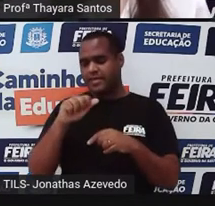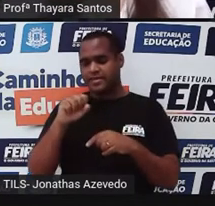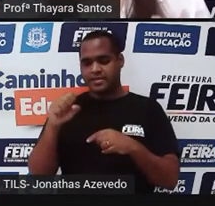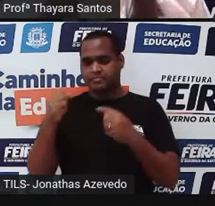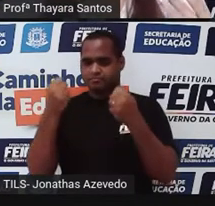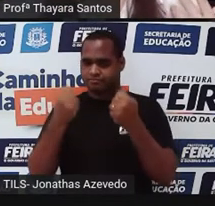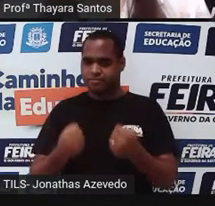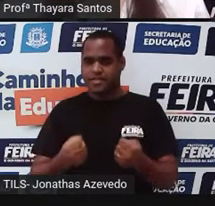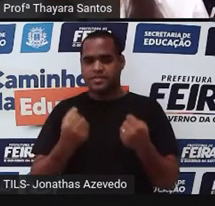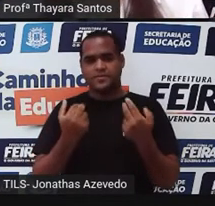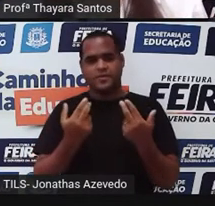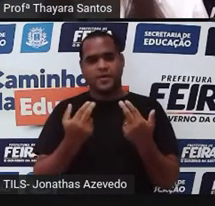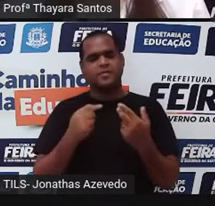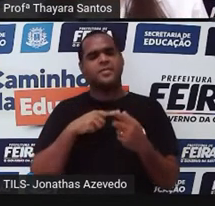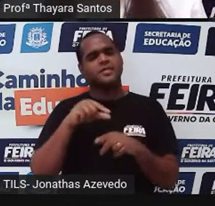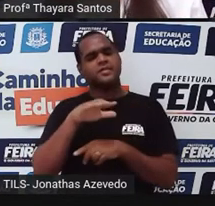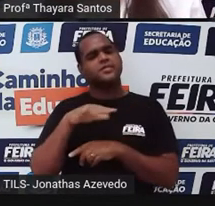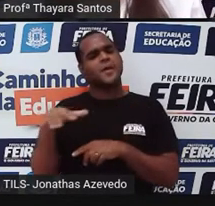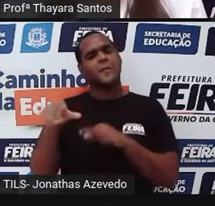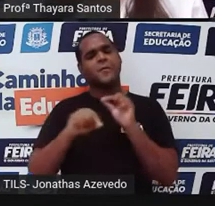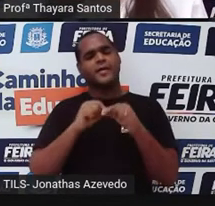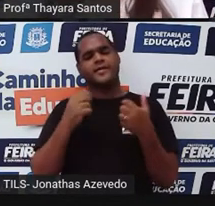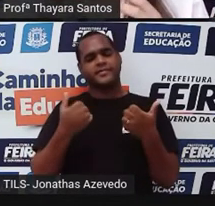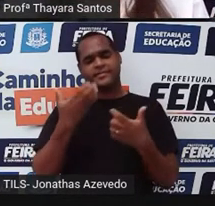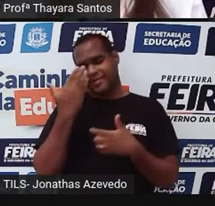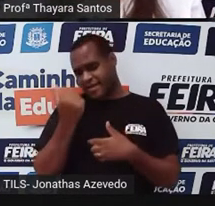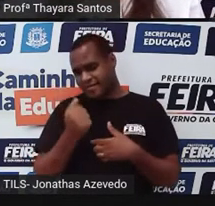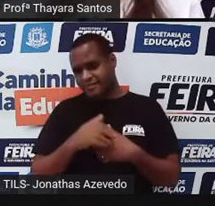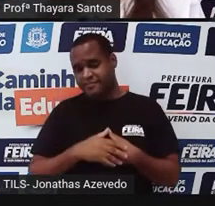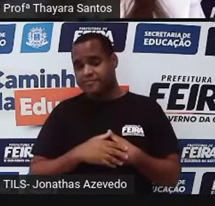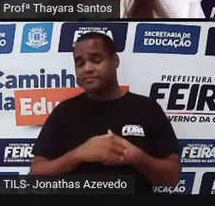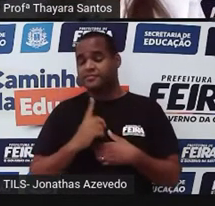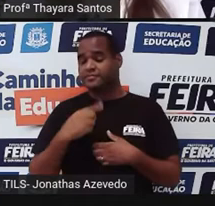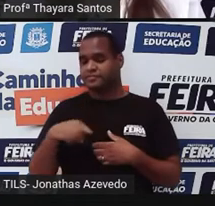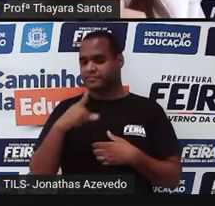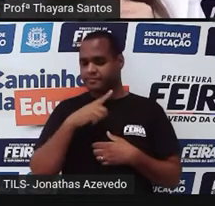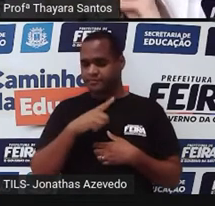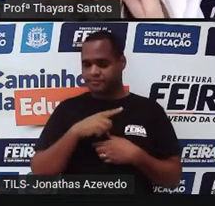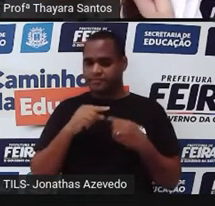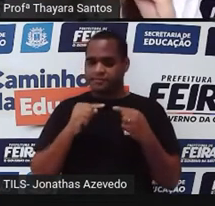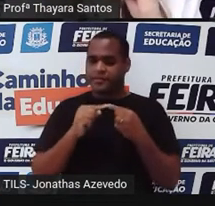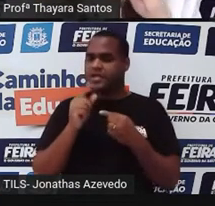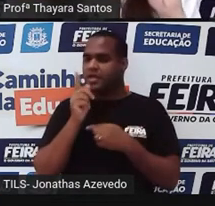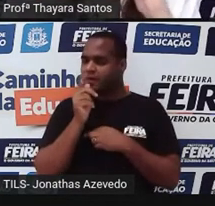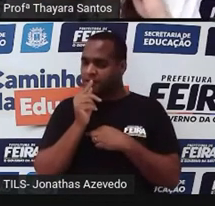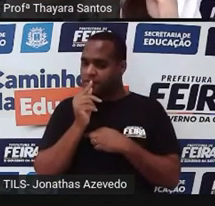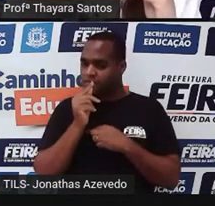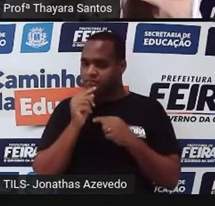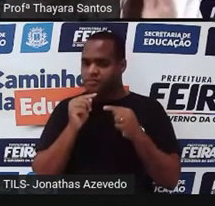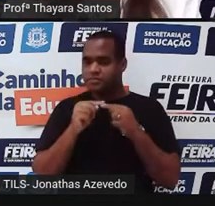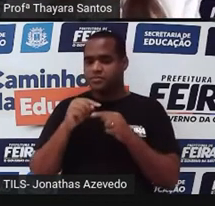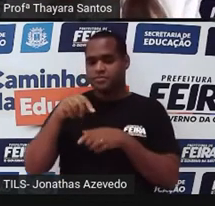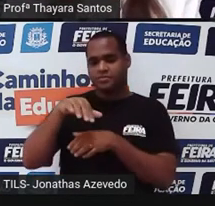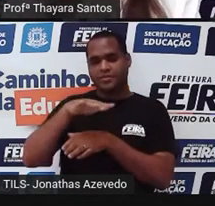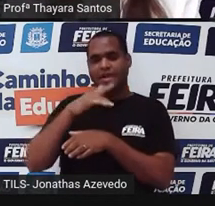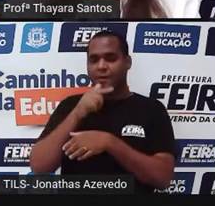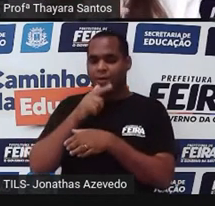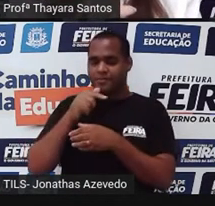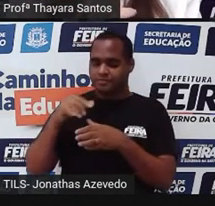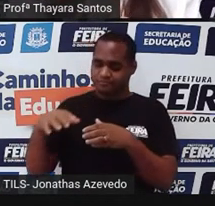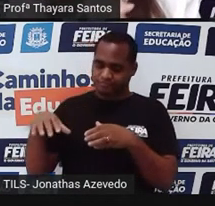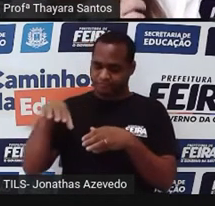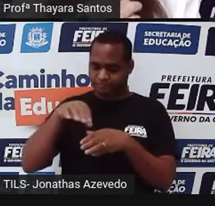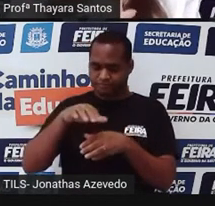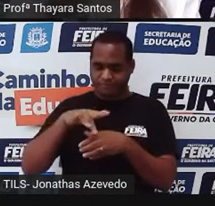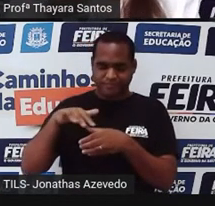peso e que espaço é esse que a gente está ocupando. Se a gente encher um copo de água até a boca dele e depois